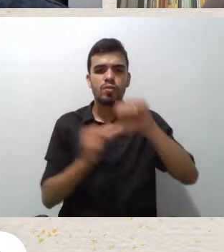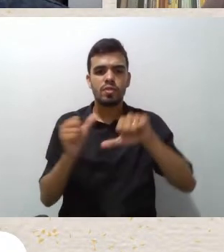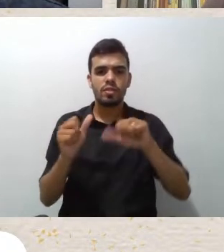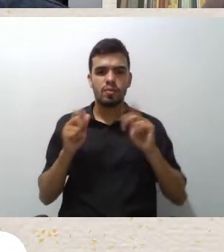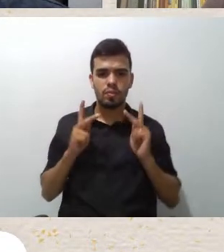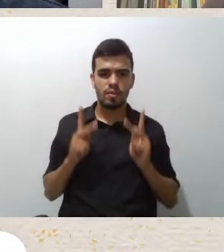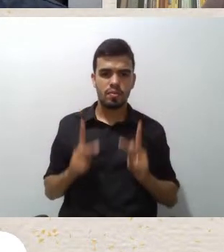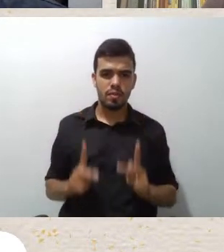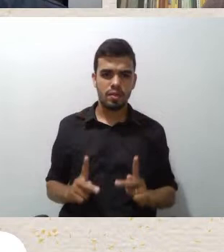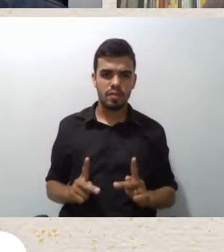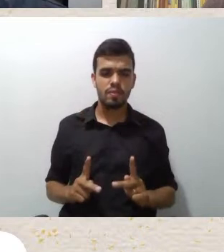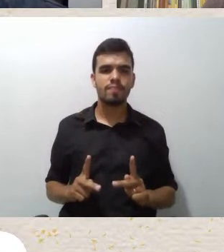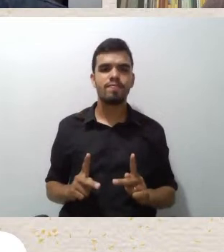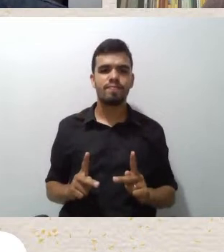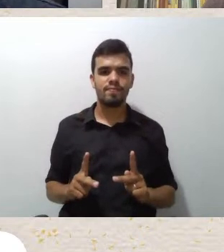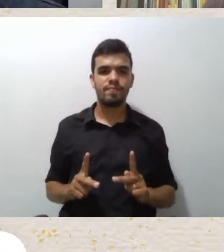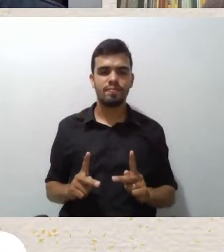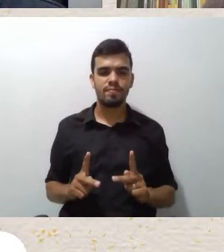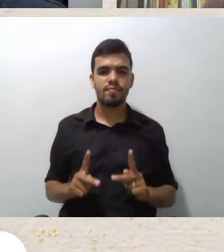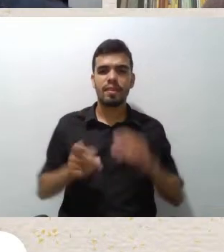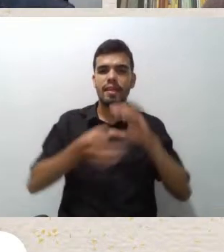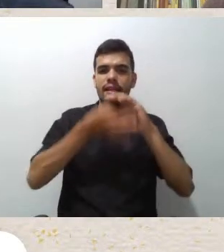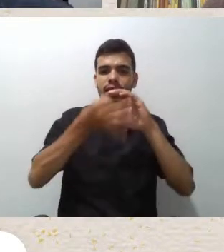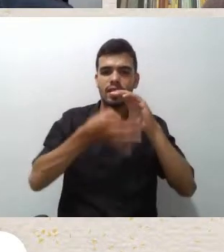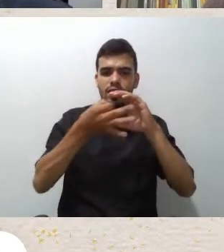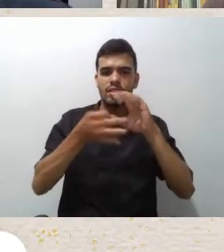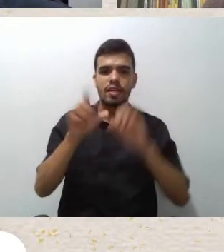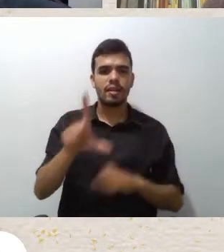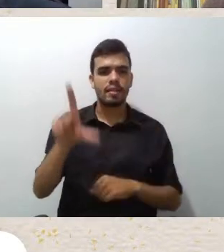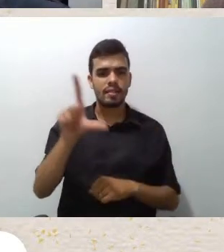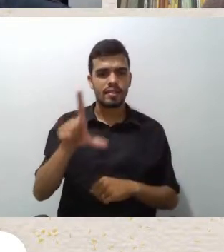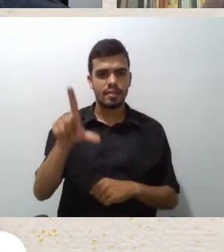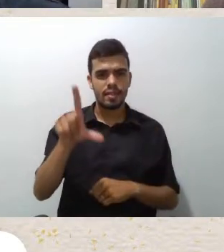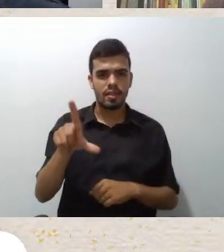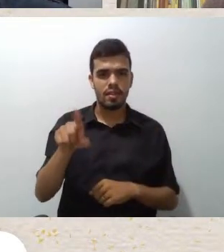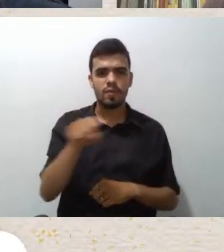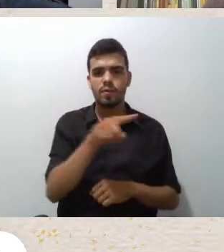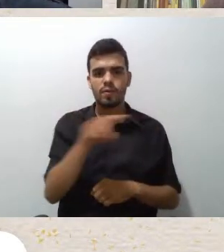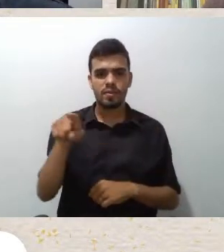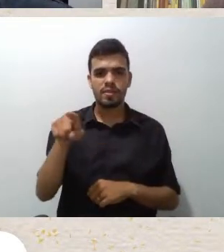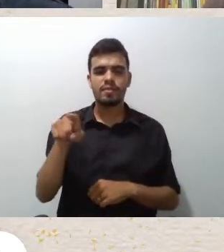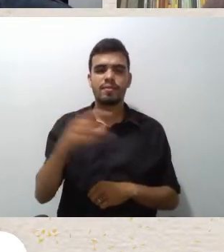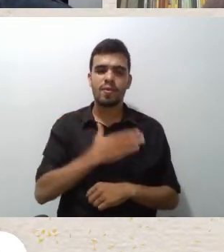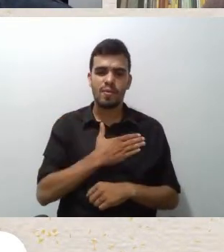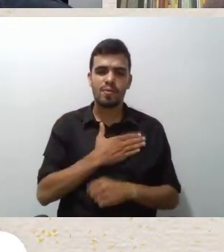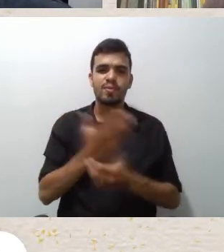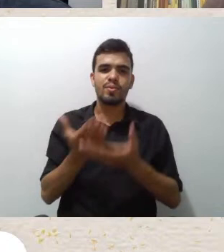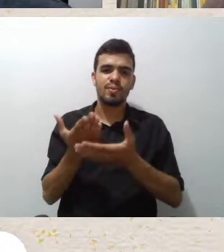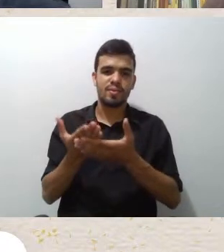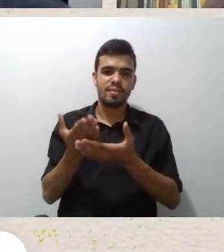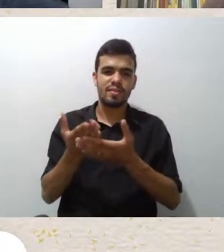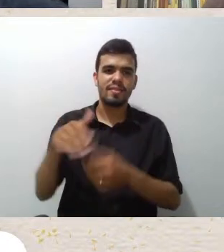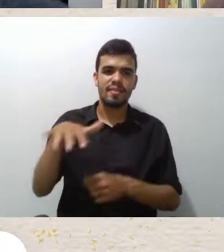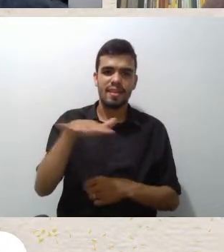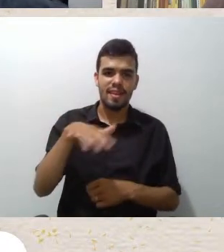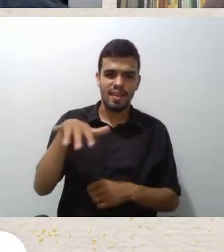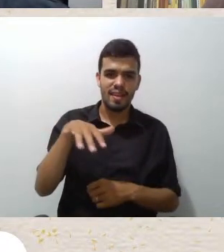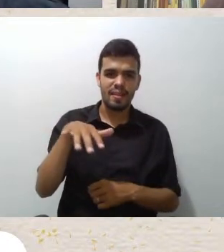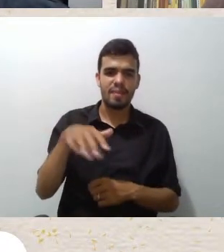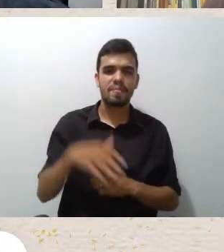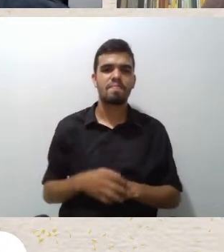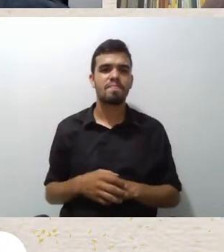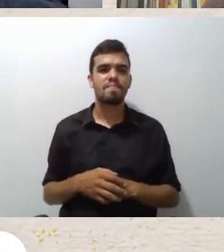Uma crítica literária Vigente Para quem Se debruça Sobre esse tipo De estudo Bom Não é bem O meu campo De atuação